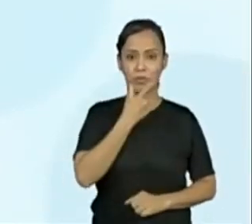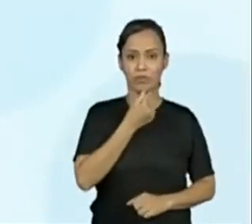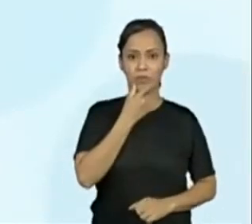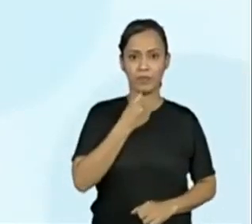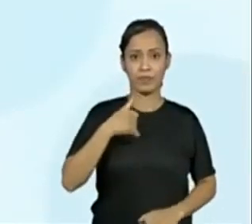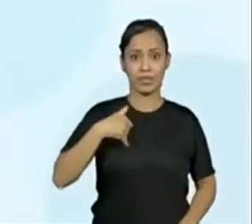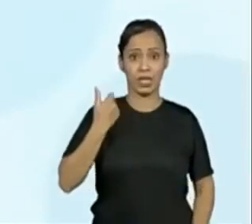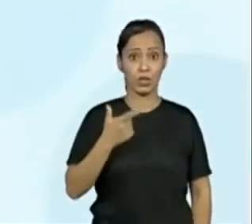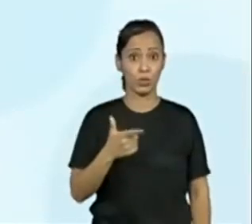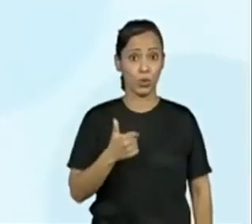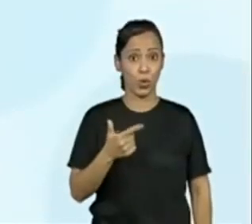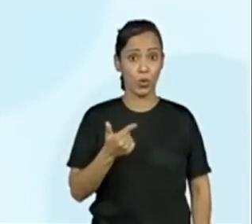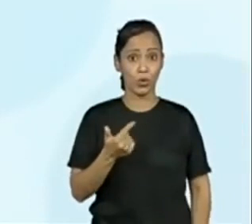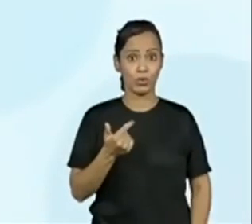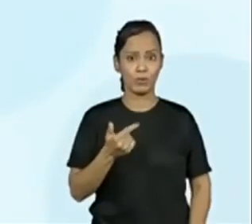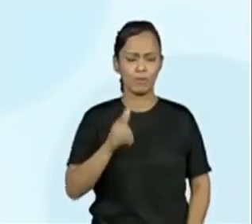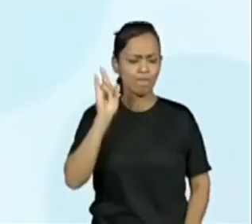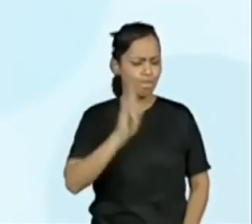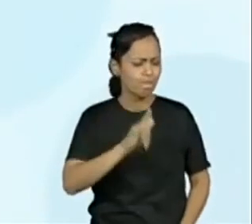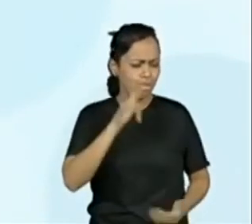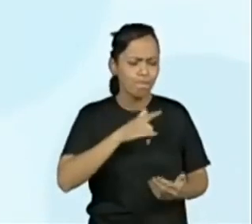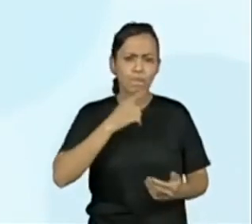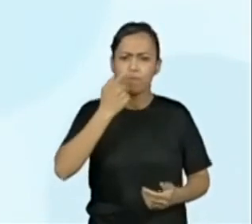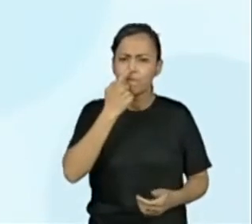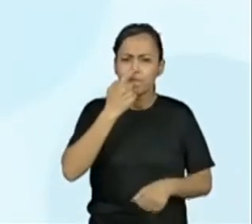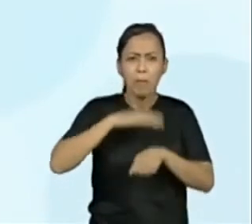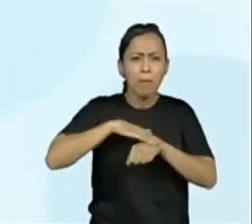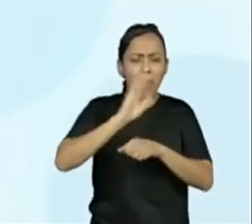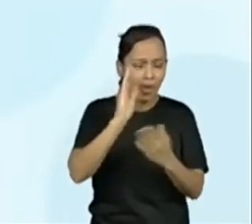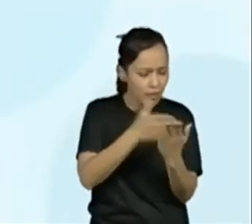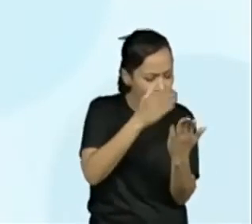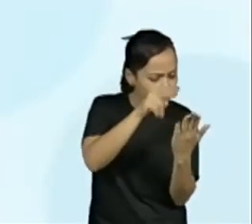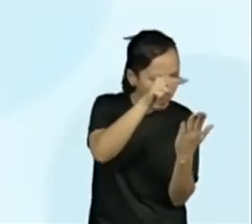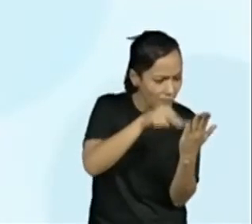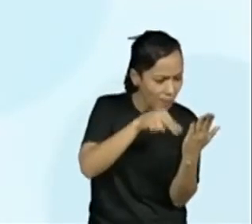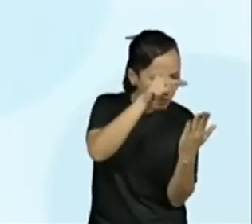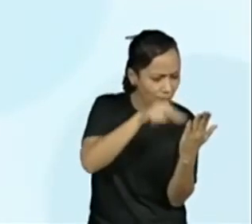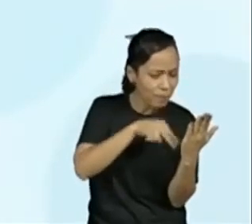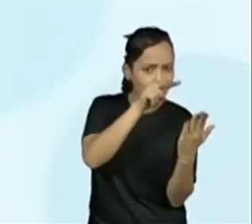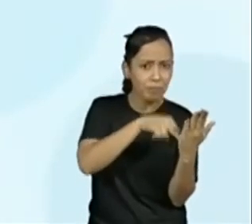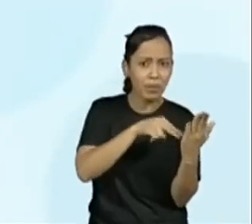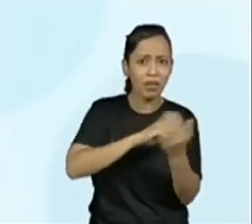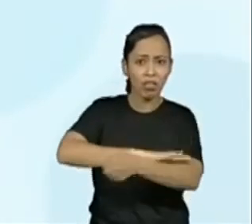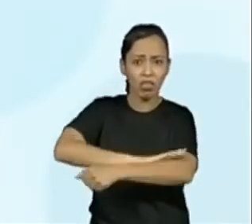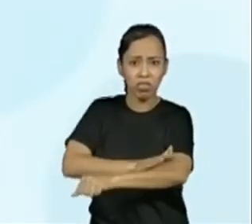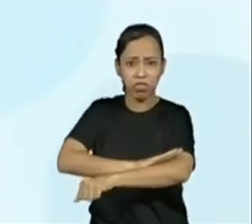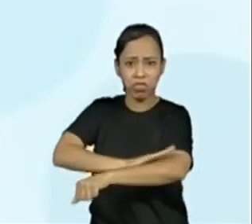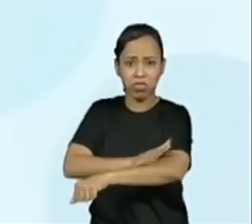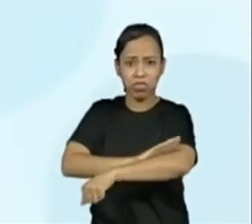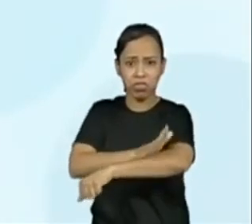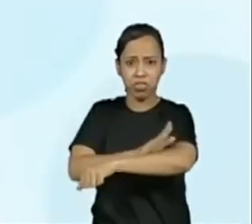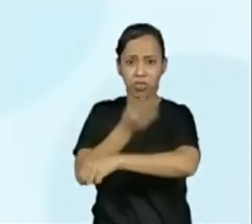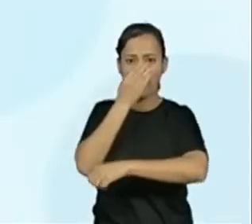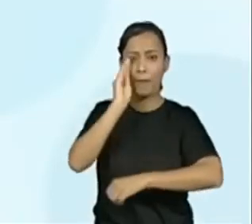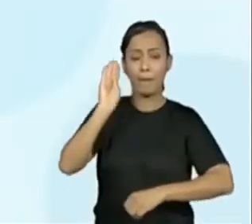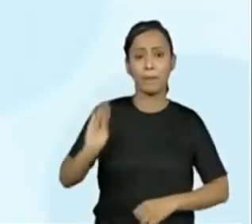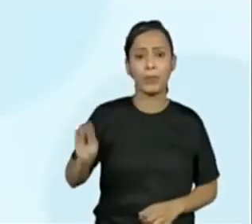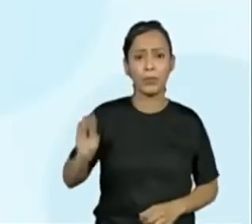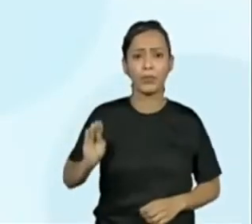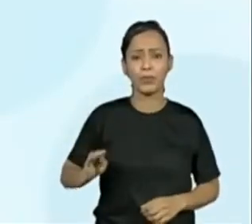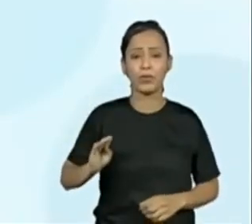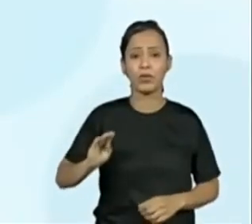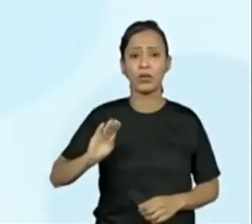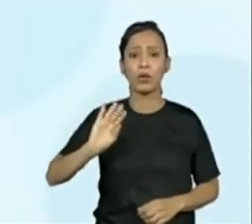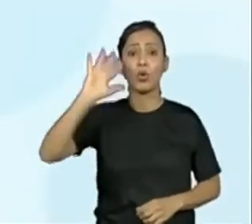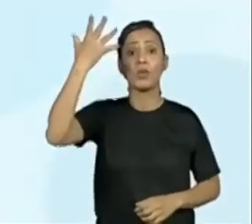anos, apaixonado por livros, ganha 800 mil seguidores após ataques racistas. Aí vem depois falando